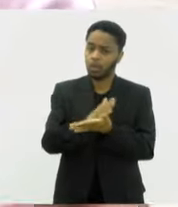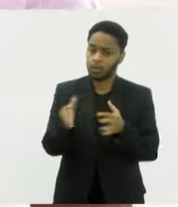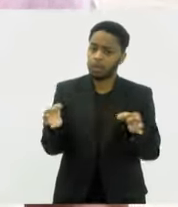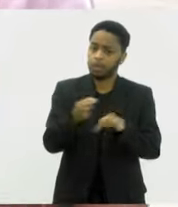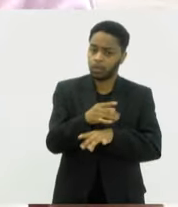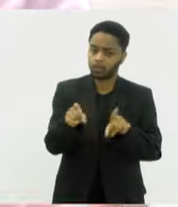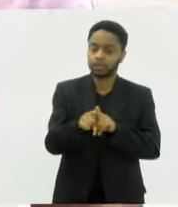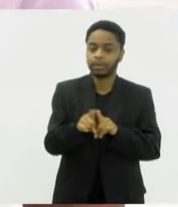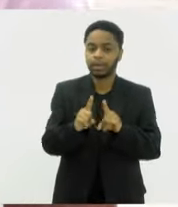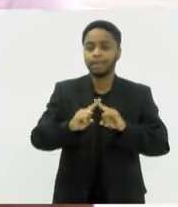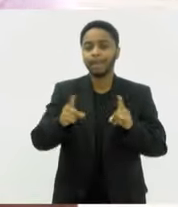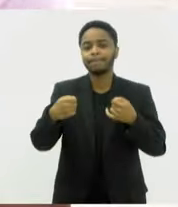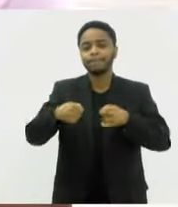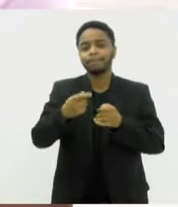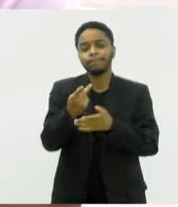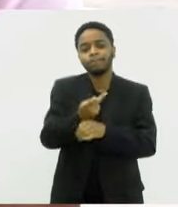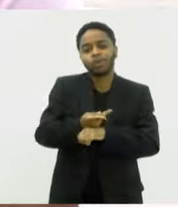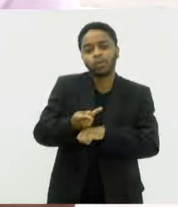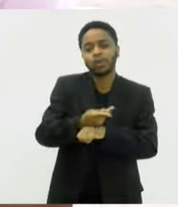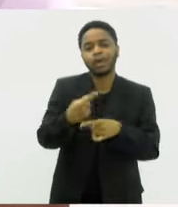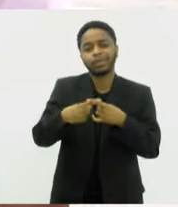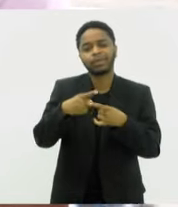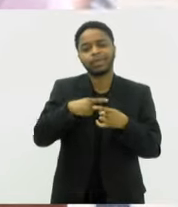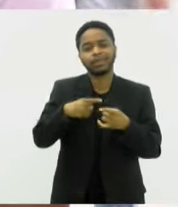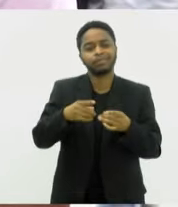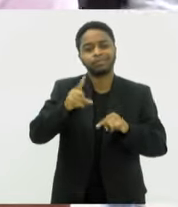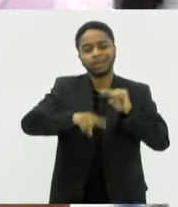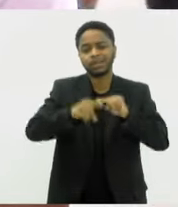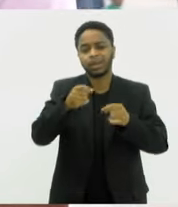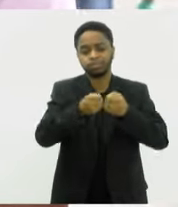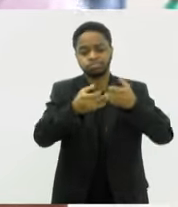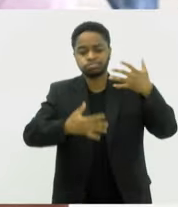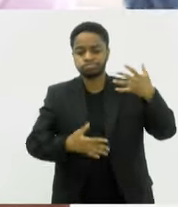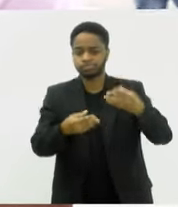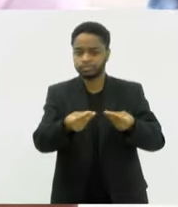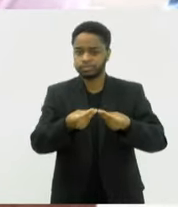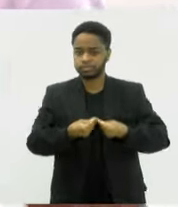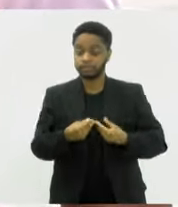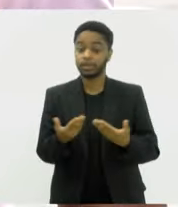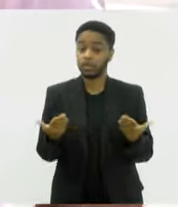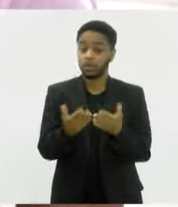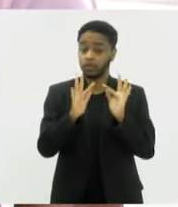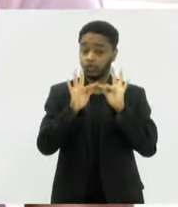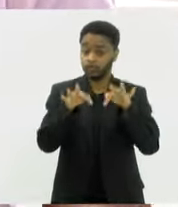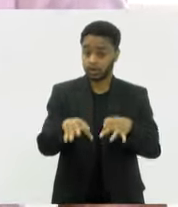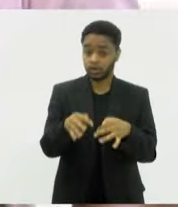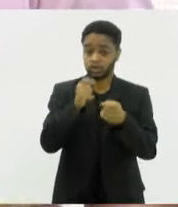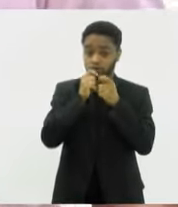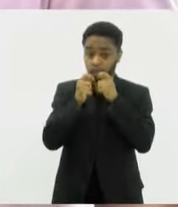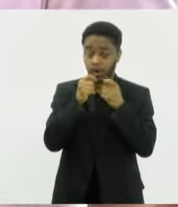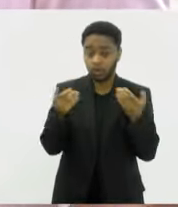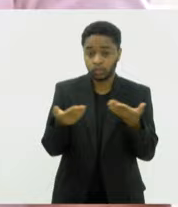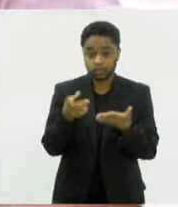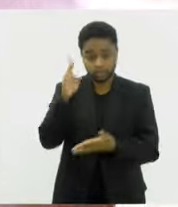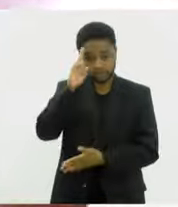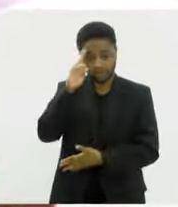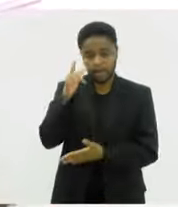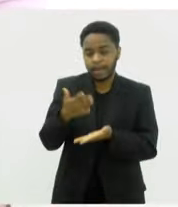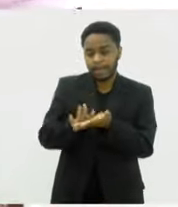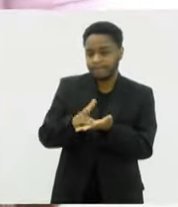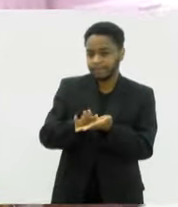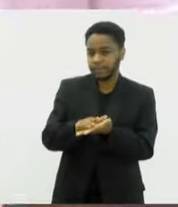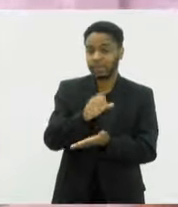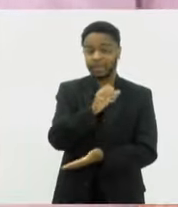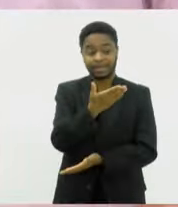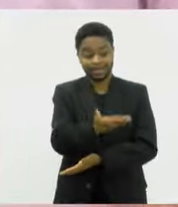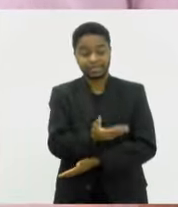a tem que procurar, que é muita coisa que ela deixou pra gente. E, para finalizar o nosso jornal, dessa segunda-feira, com muito samba, a